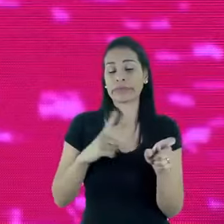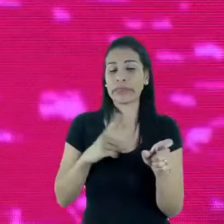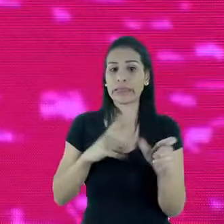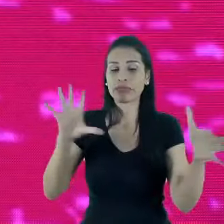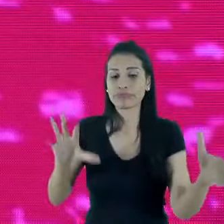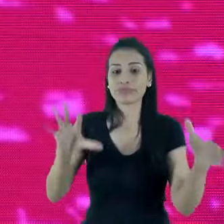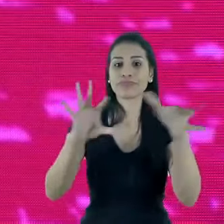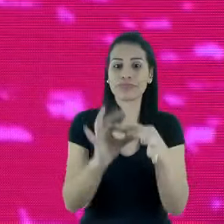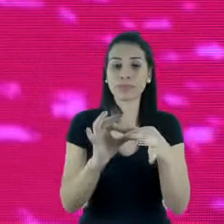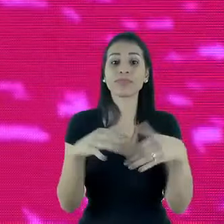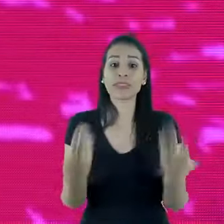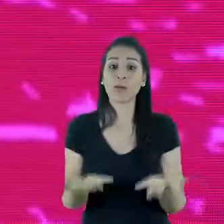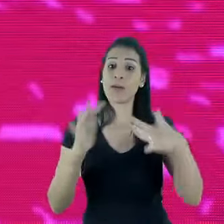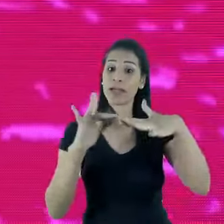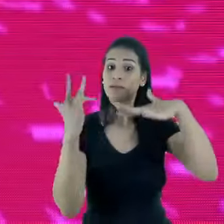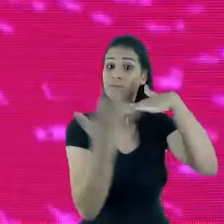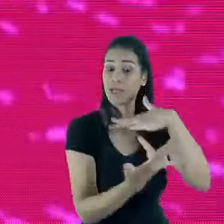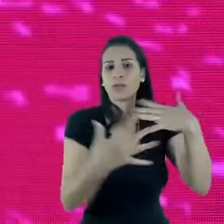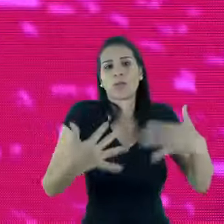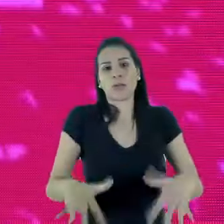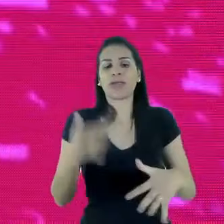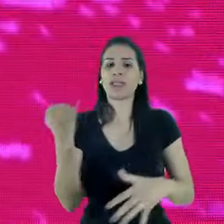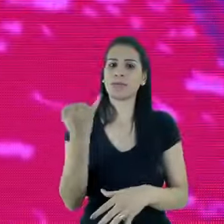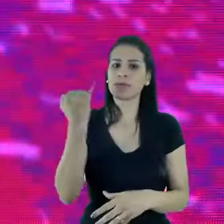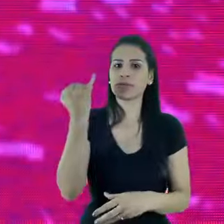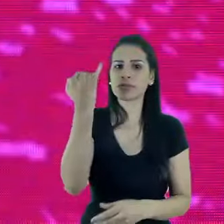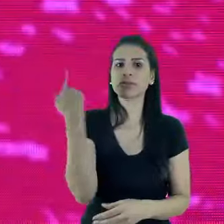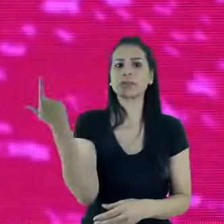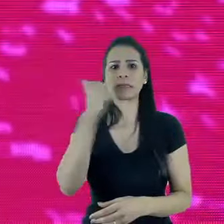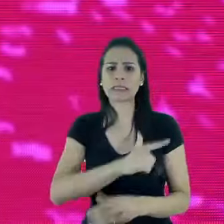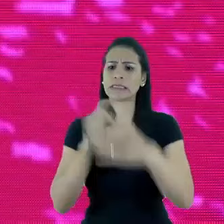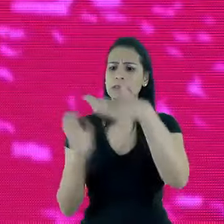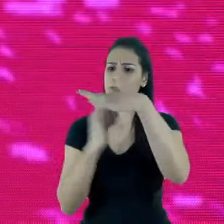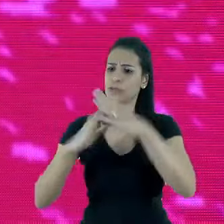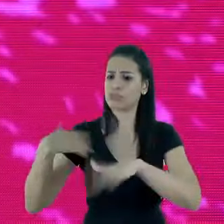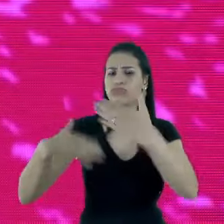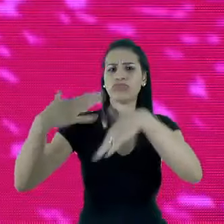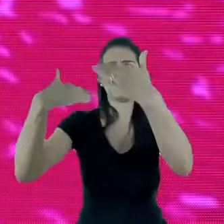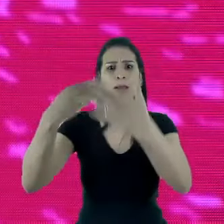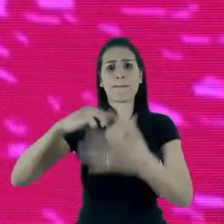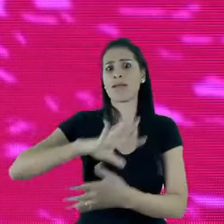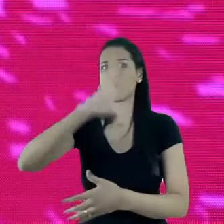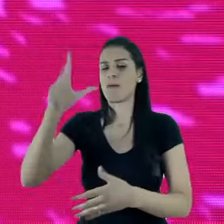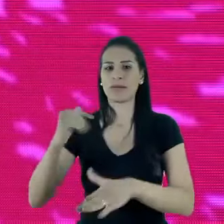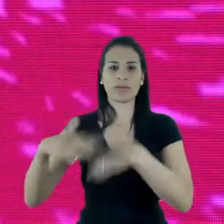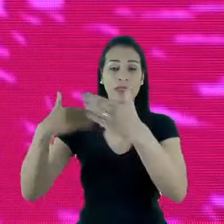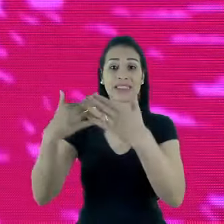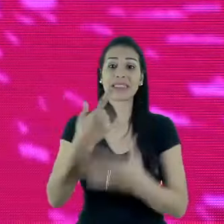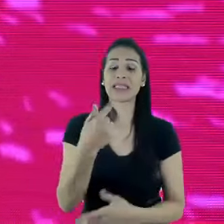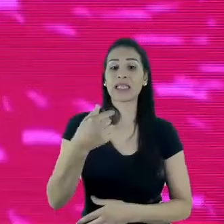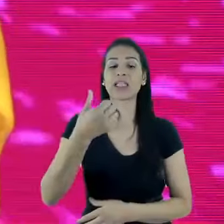redes sociais tornaram-se vitais para o crescimento de milhões de empresas. 78% das empresas brasileiras